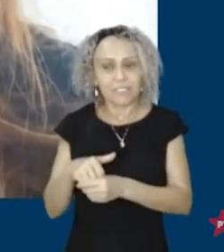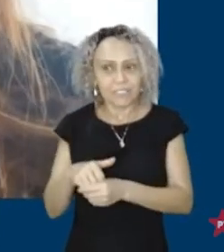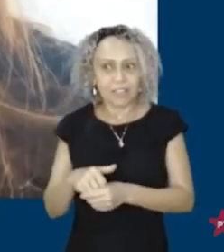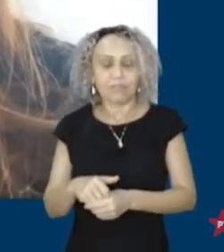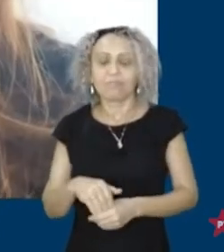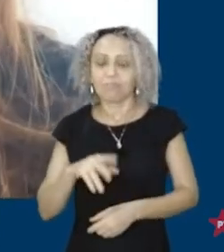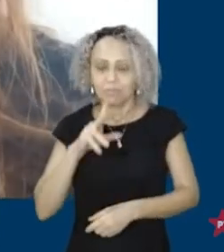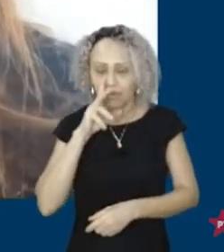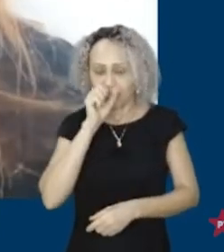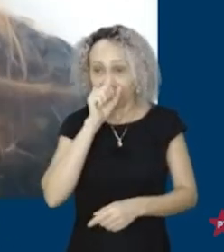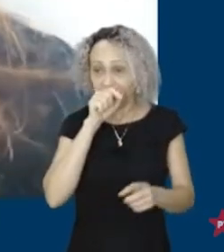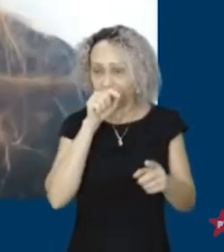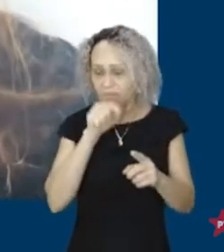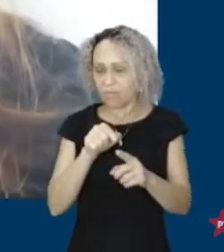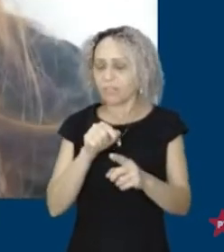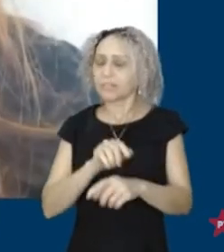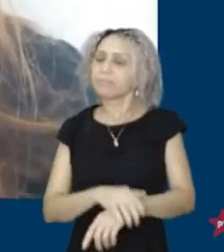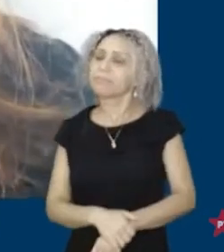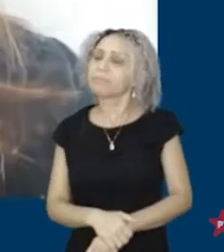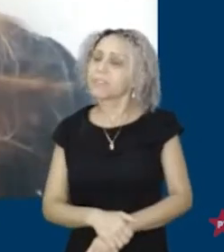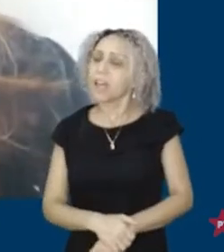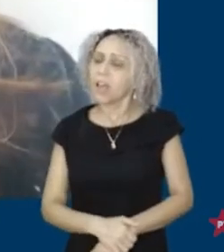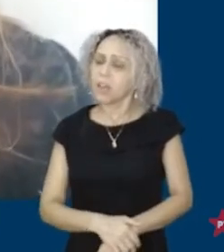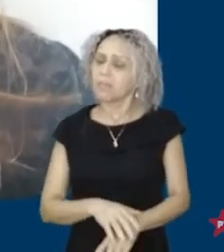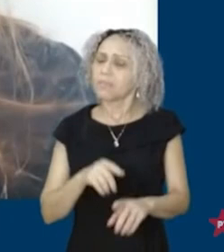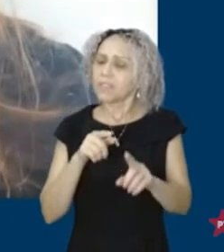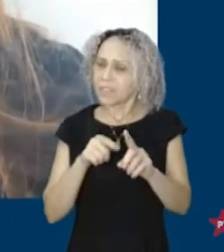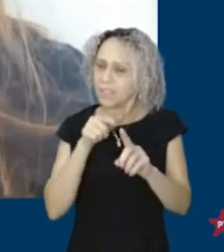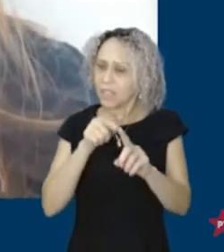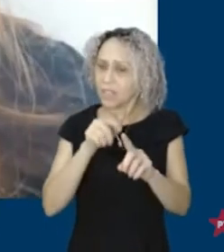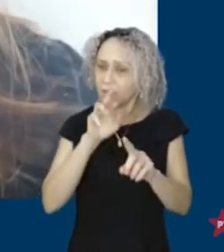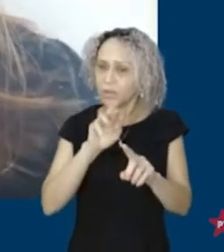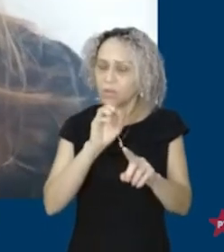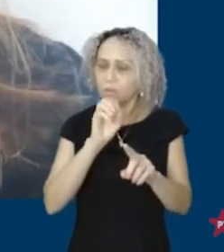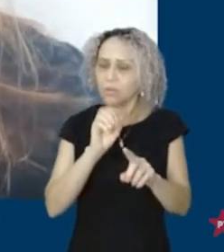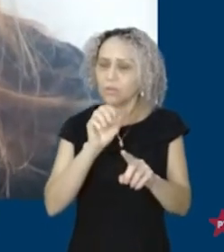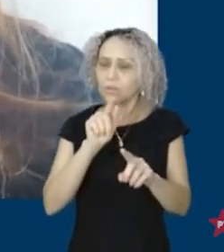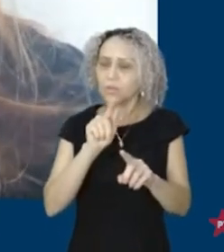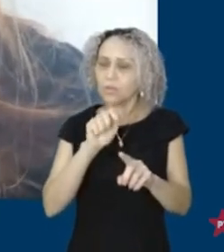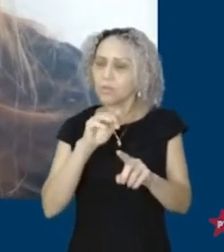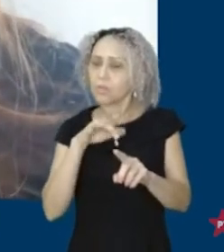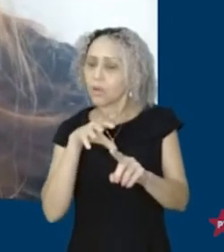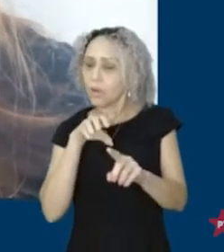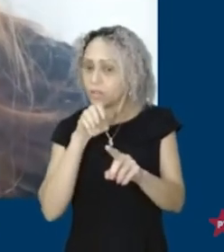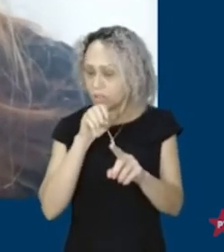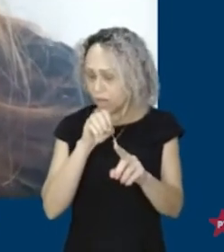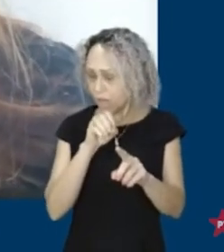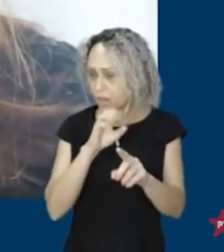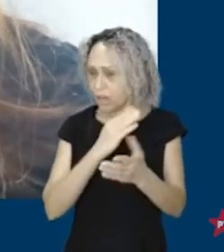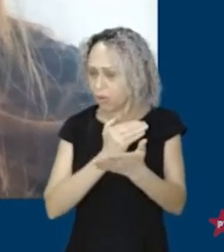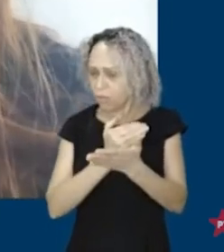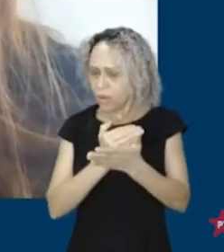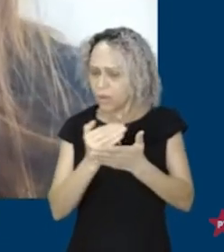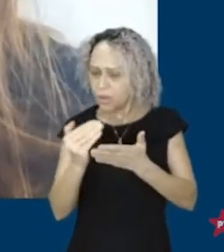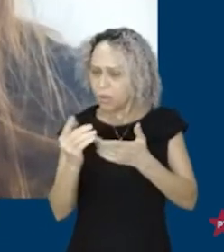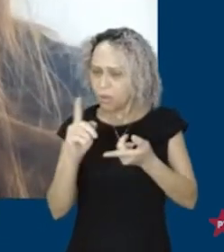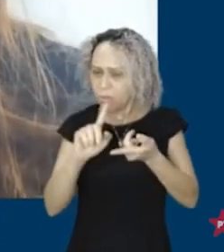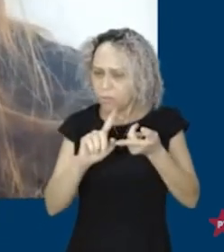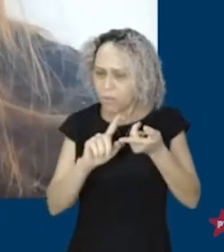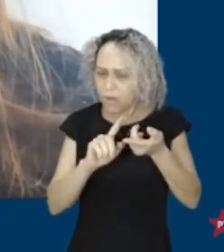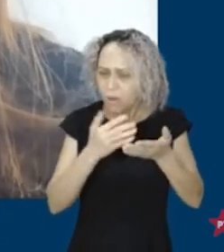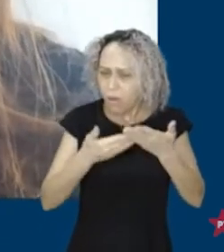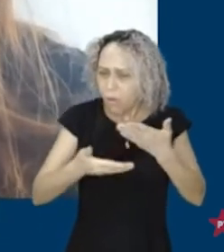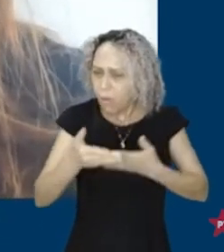Ele mal foi lançado e já começou a fazer as conversas e já tá montando aí a coordenação da pré-campanha. Eu não tenho